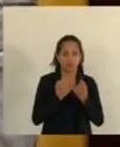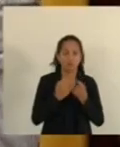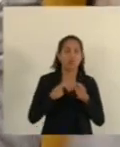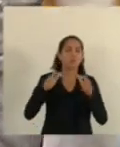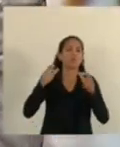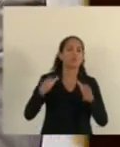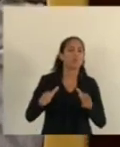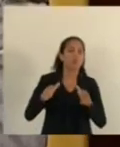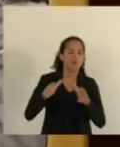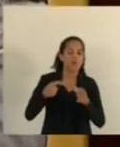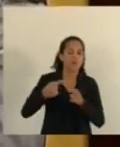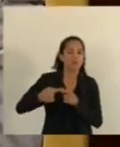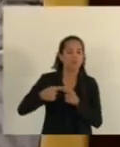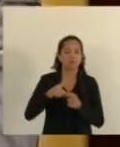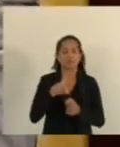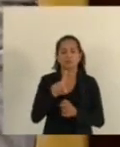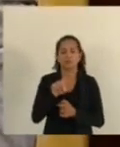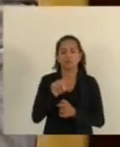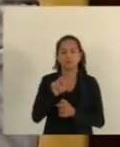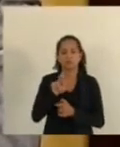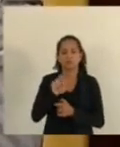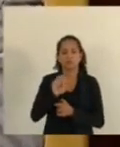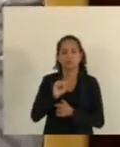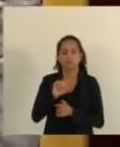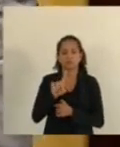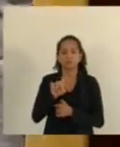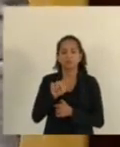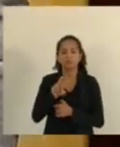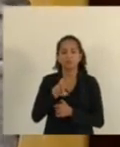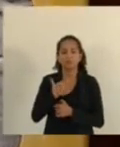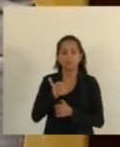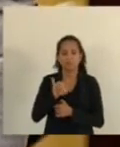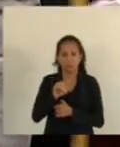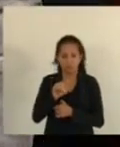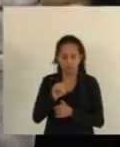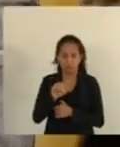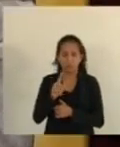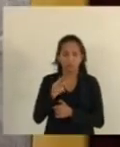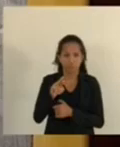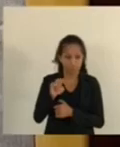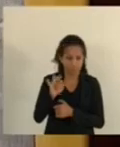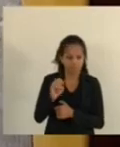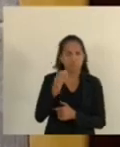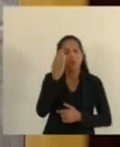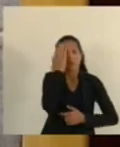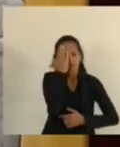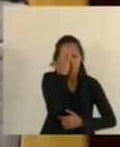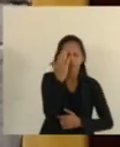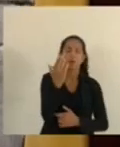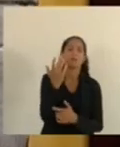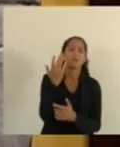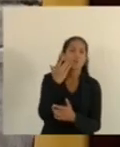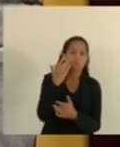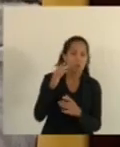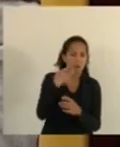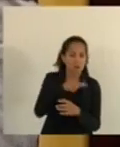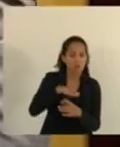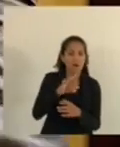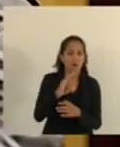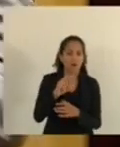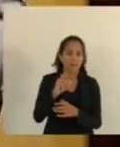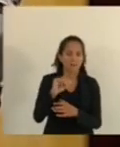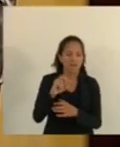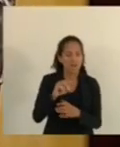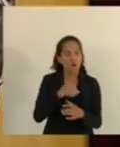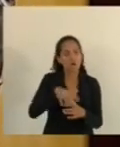do Rio Preto Escritor, historiador, ambientalista Sabemos o quanto o Caparaó tem evoluído E com certeza